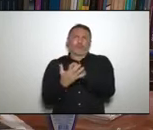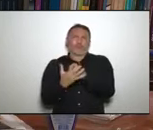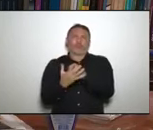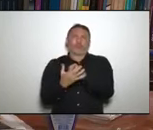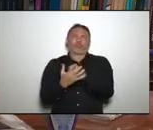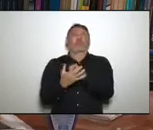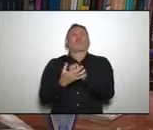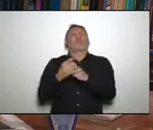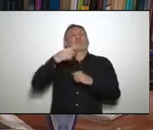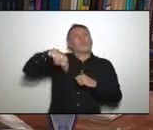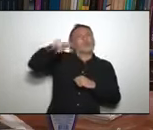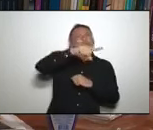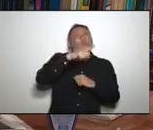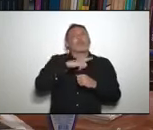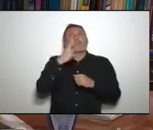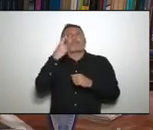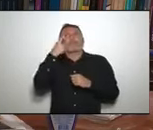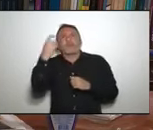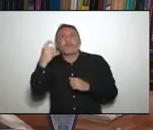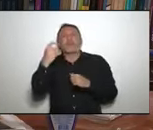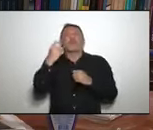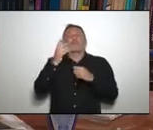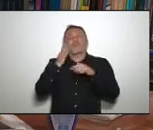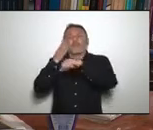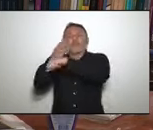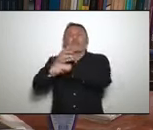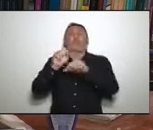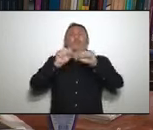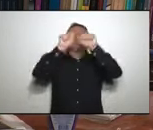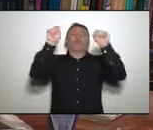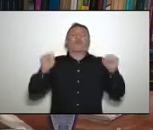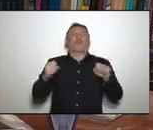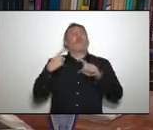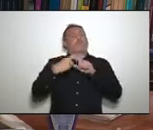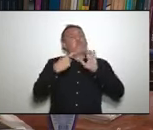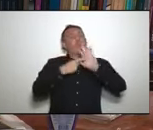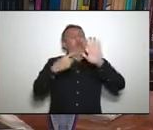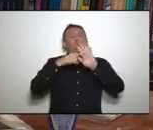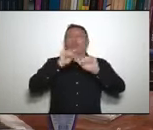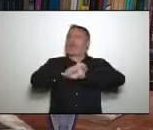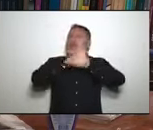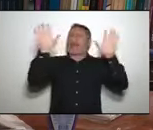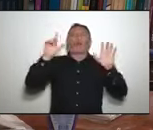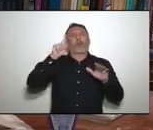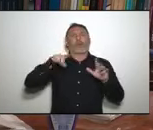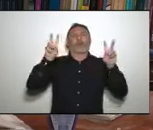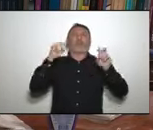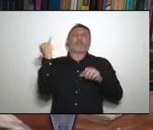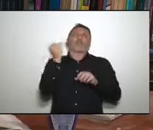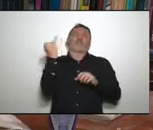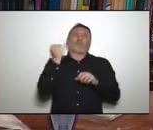à disposição de você comentar a transparência de um assunto tão importante como é